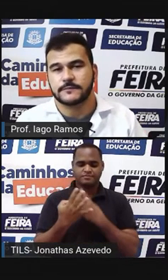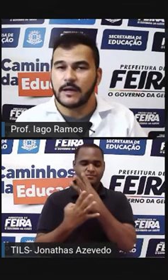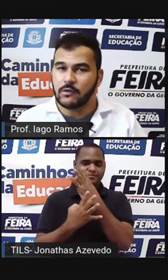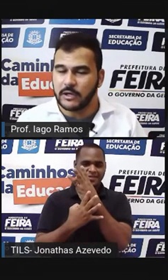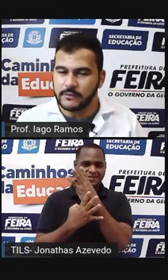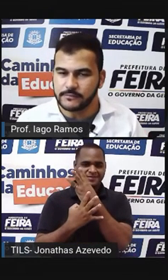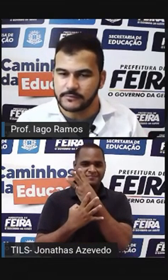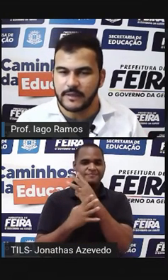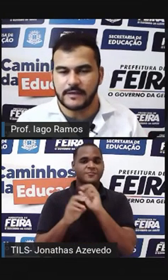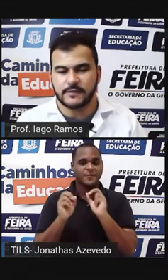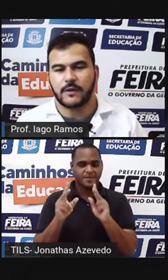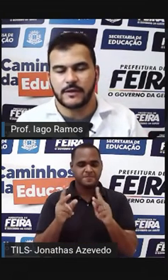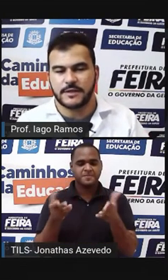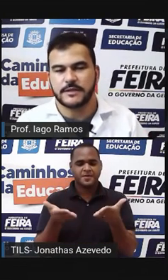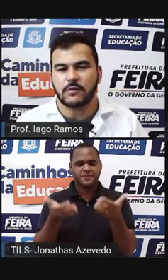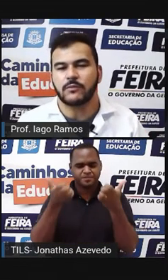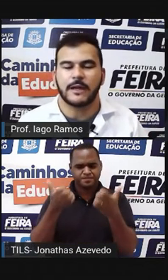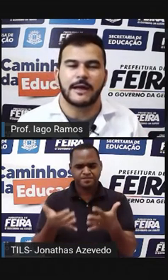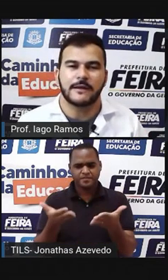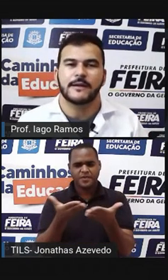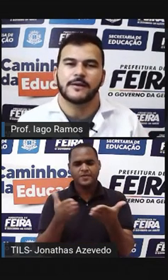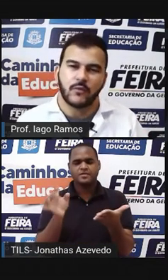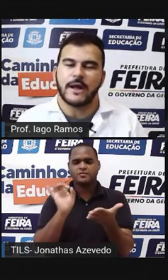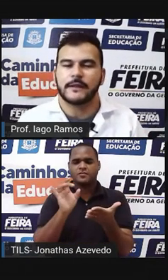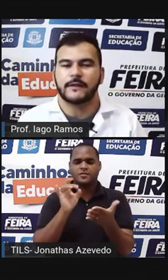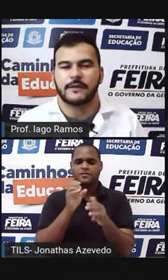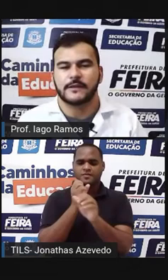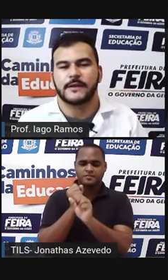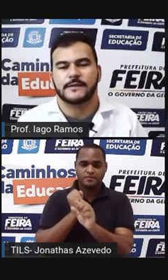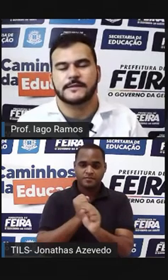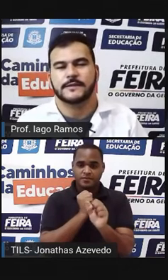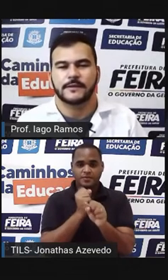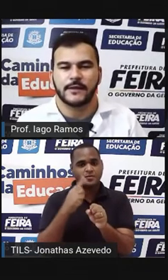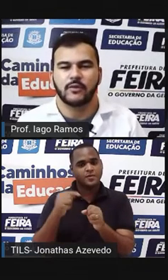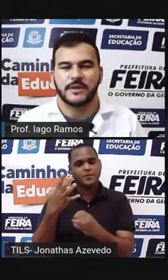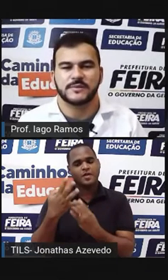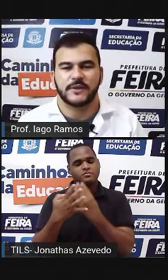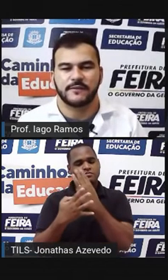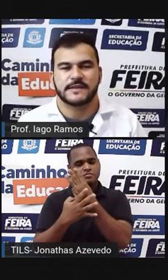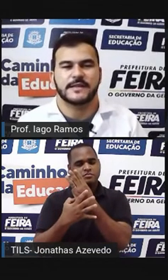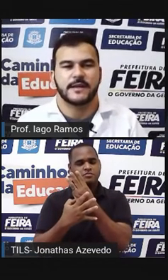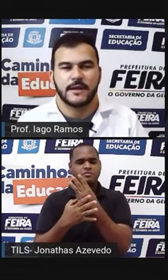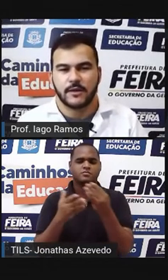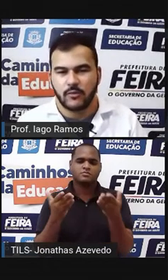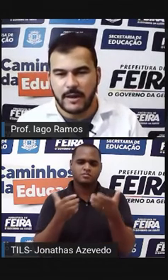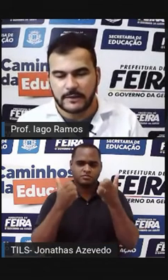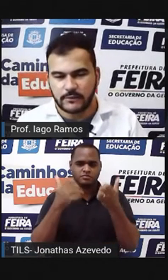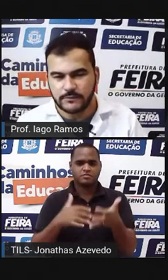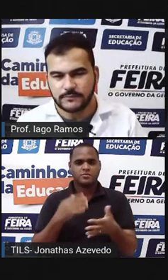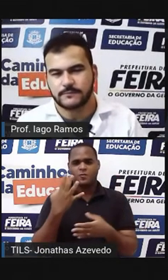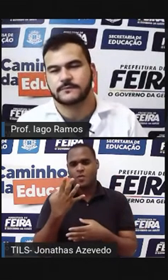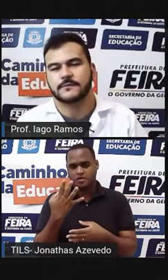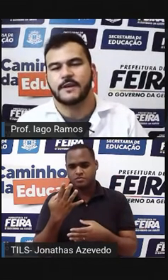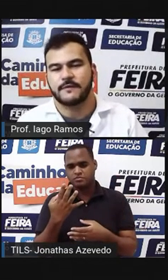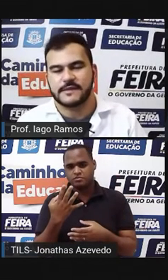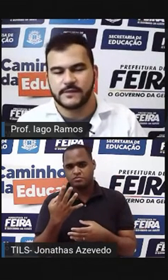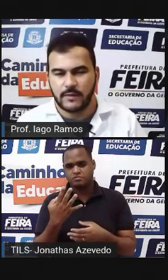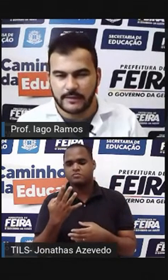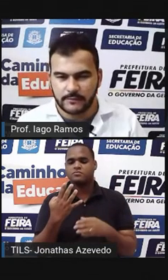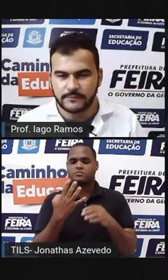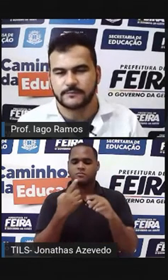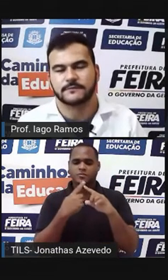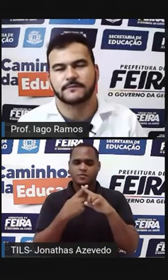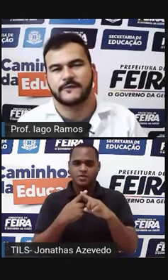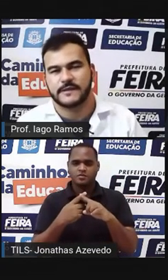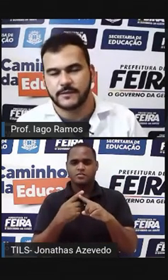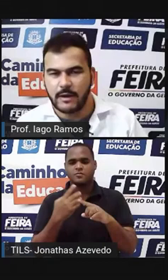Agora É só a gente calcular 4 elevado a 3 Que é o mesmo que fazer 4 Vezes